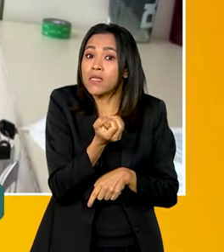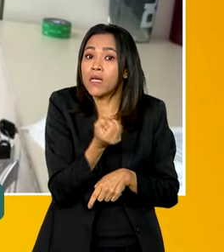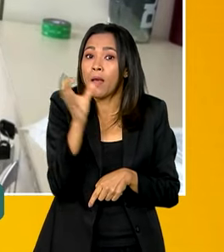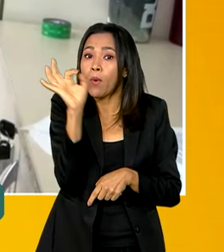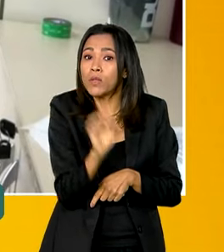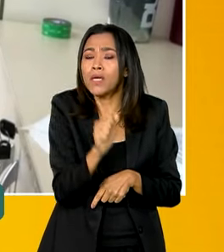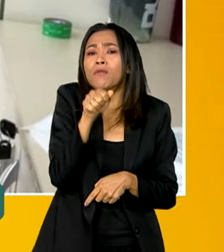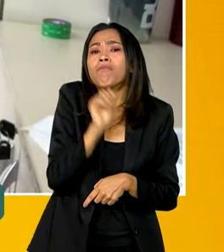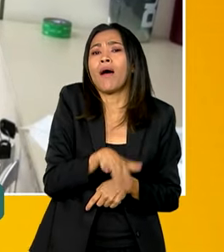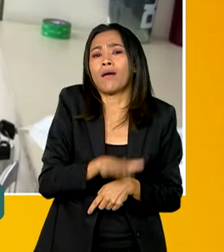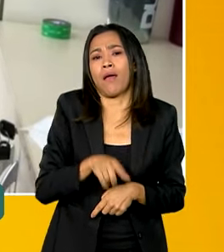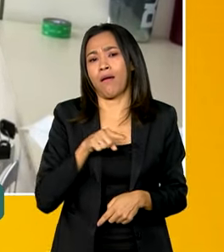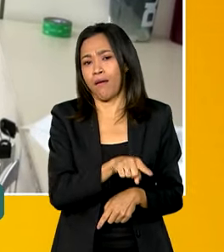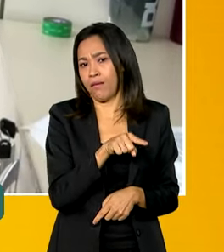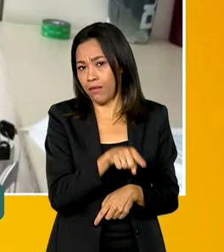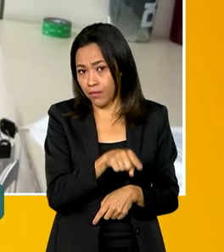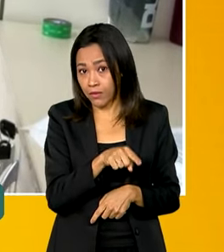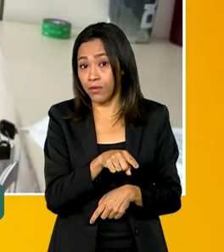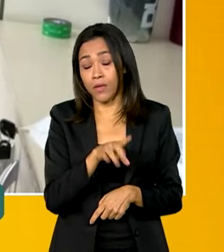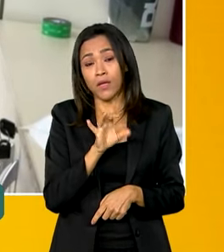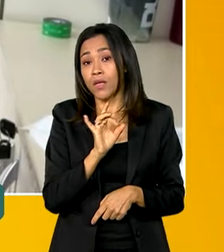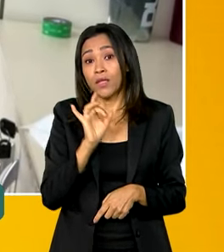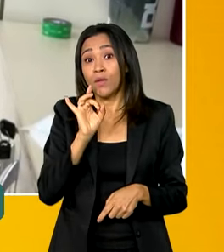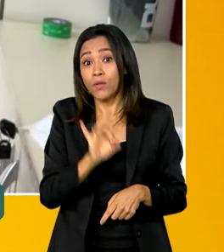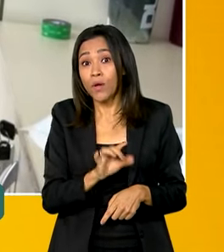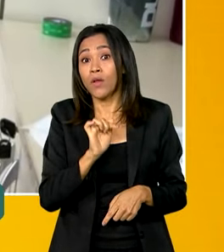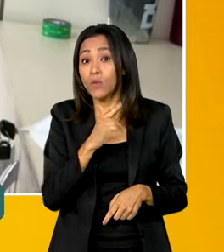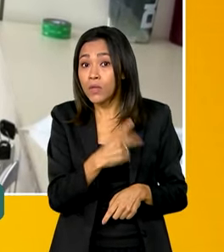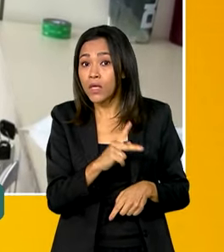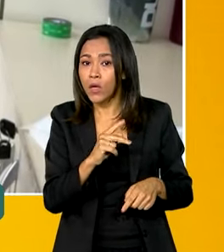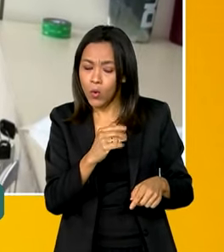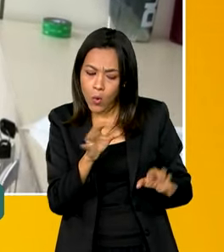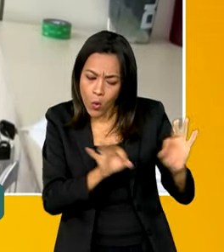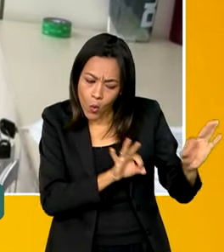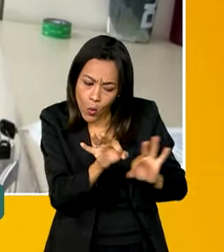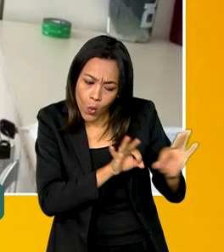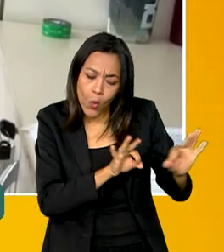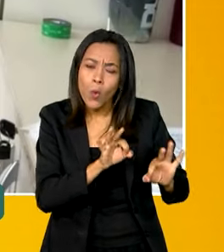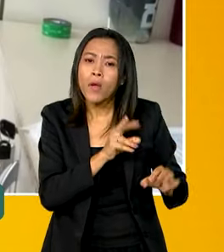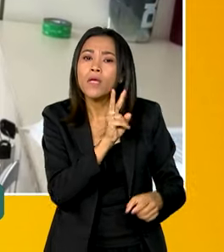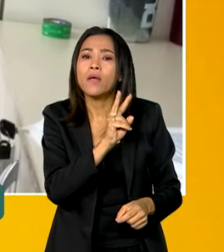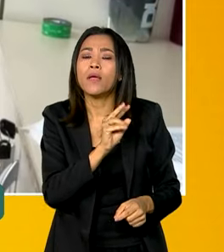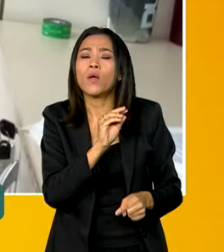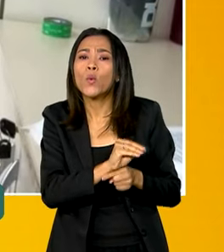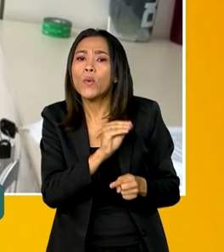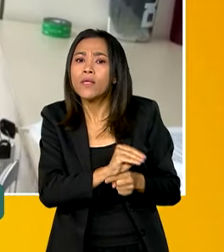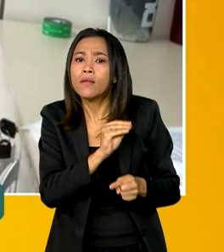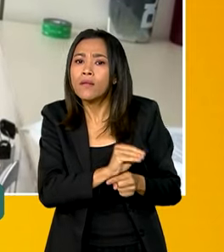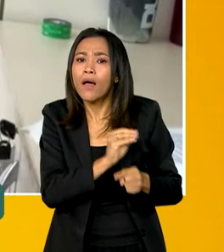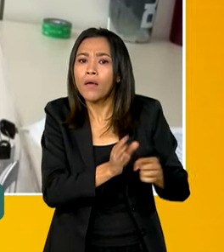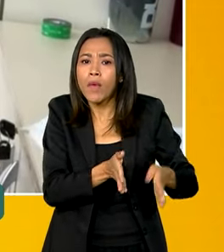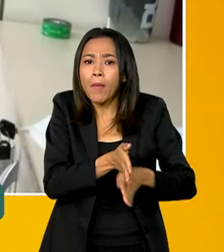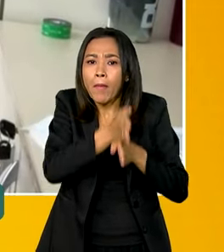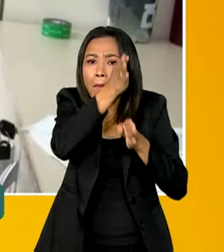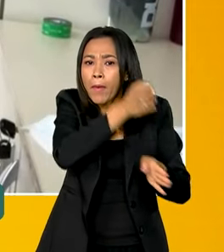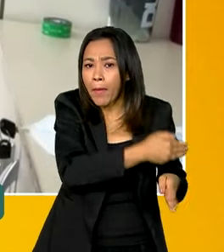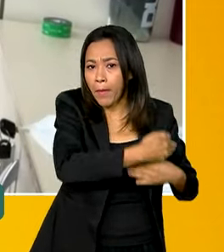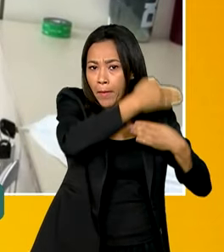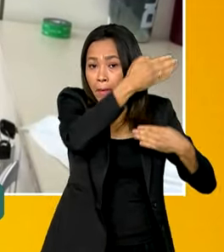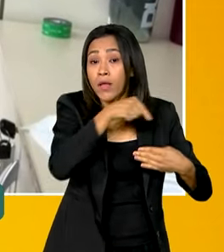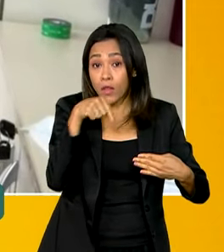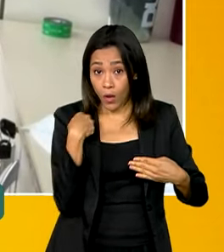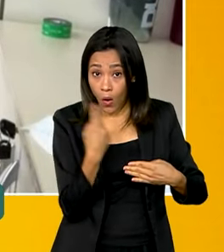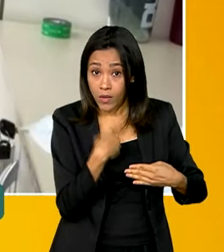mais barato, mais em conta, não só na sua efetivação, mas na sua manutenção. E aí nós queremos levar esse projeto